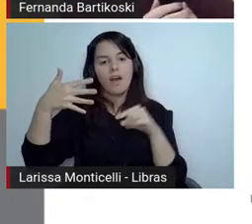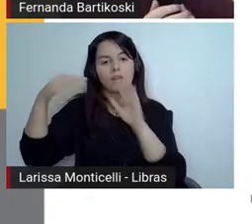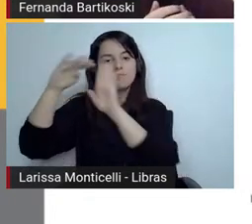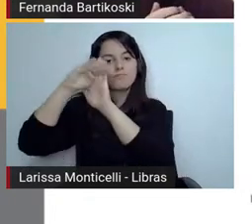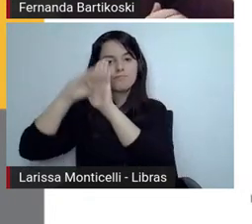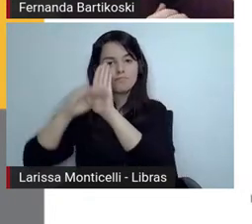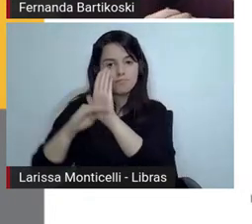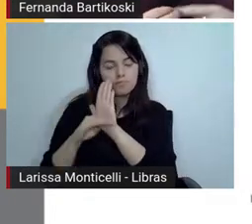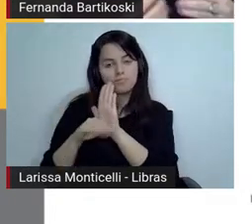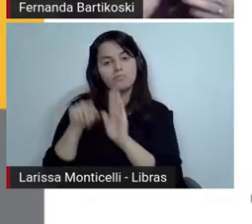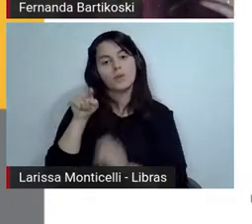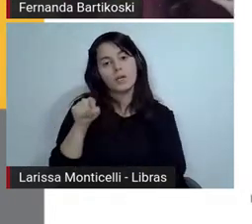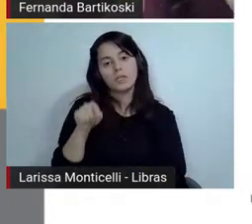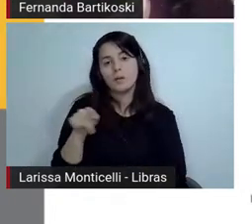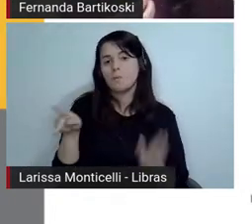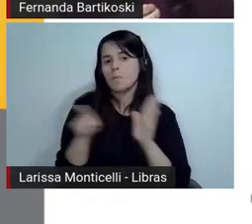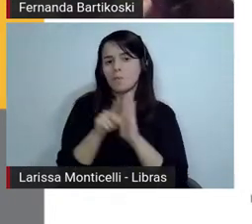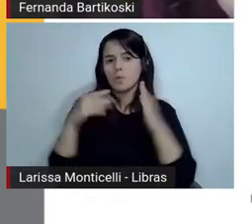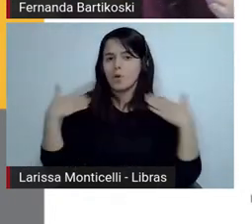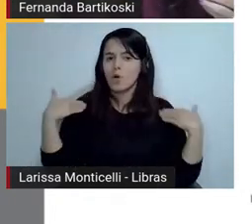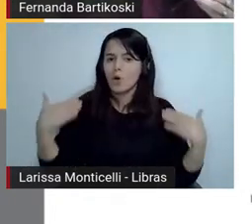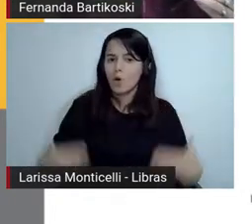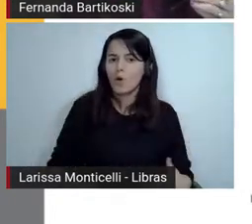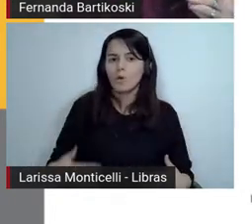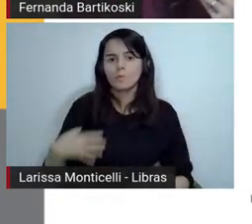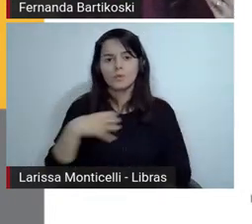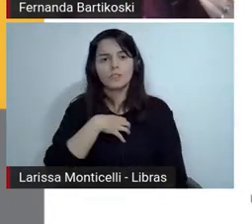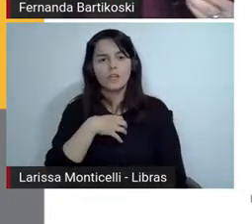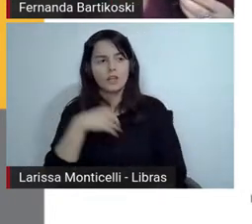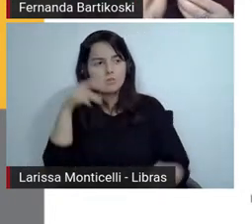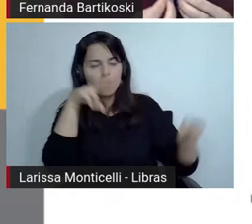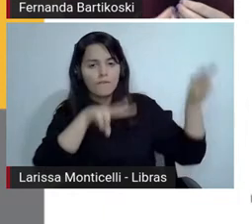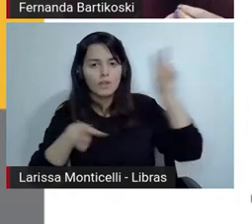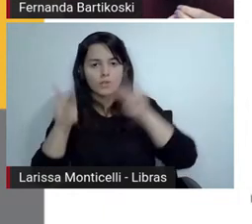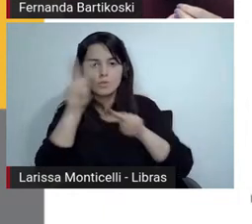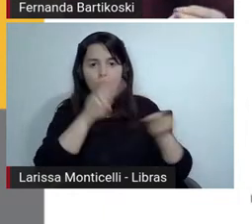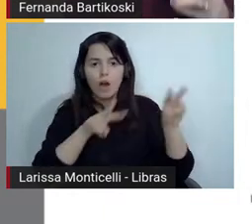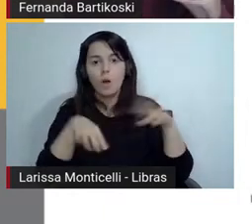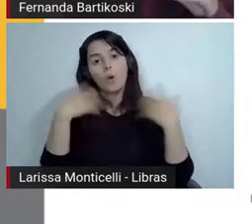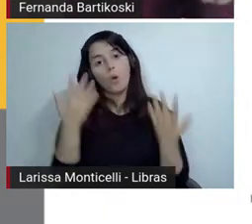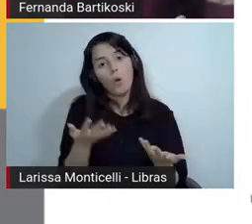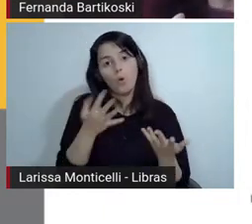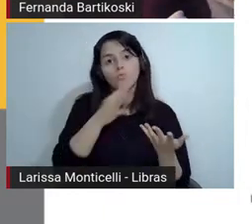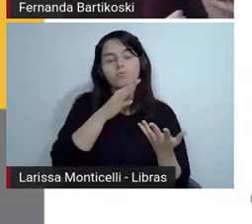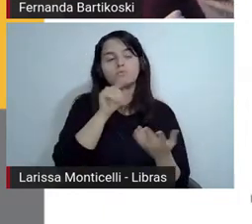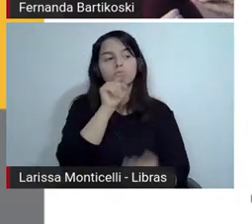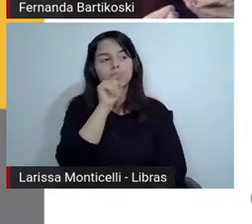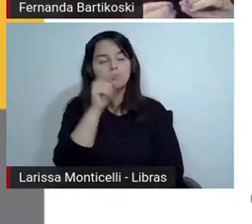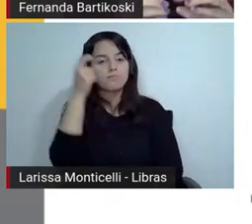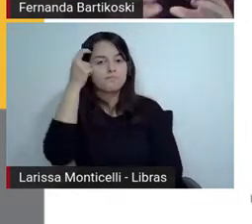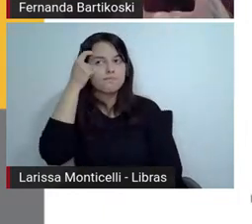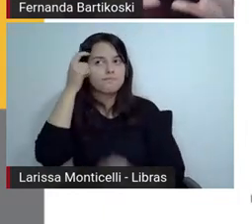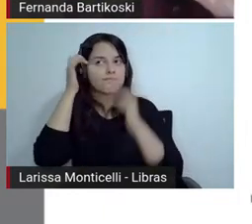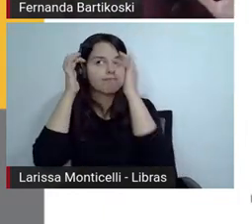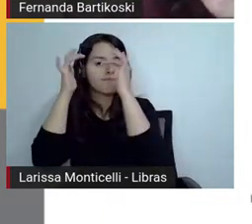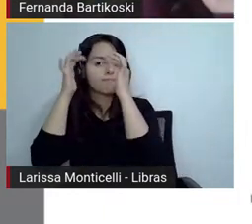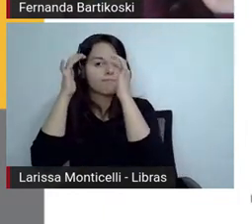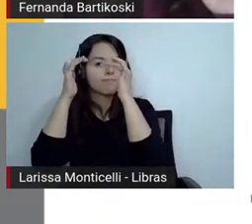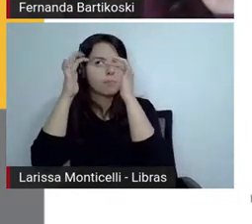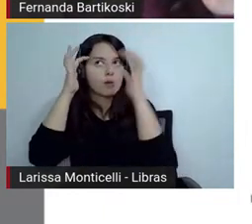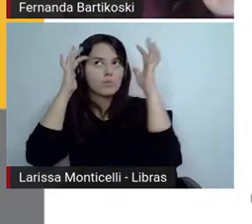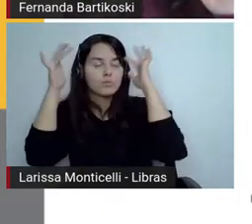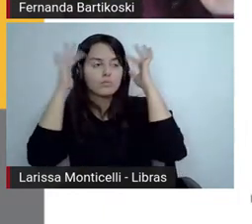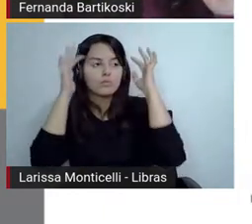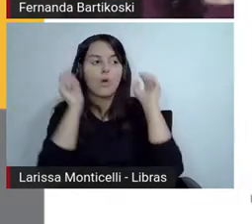ou psicológicas então o aluno ele vai ter que fazer uma leitura atenta para conseguir porque não vai estar